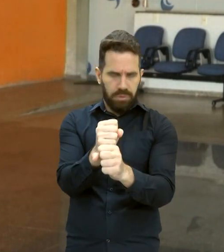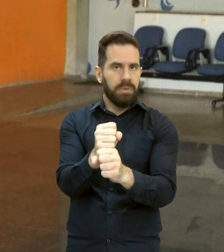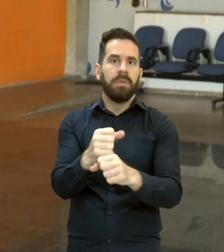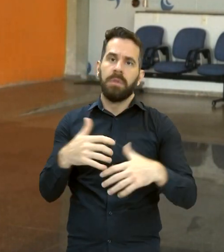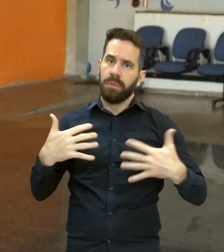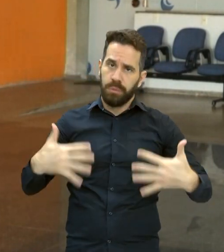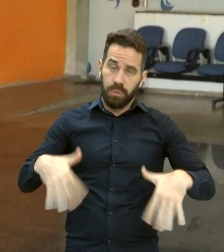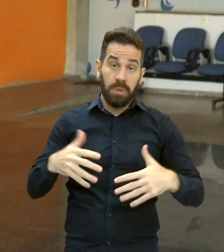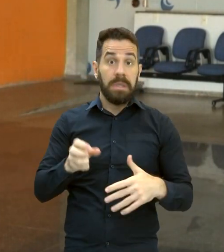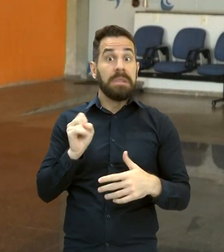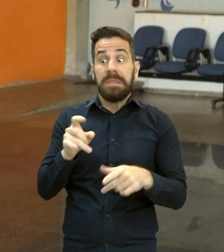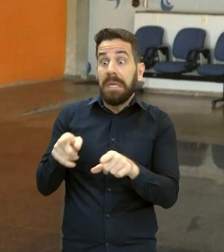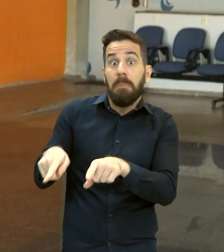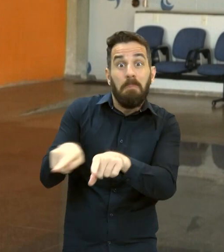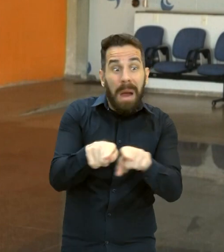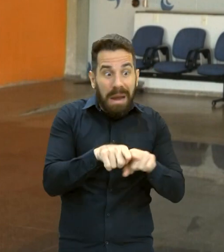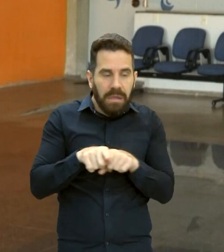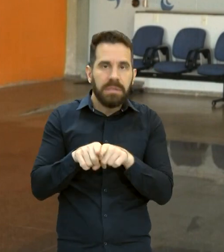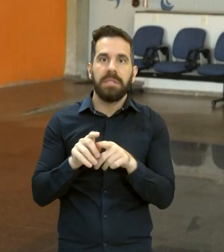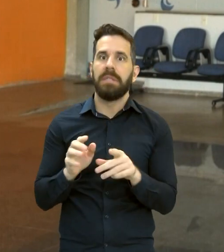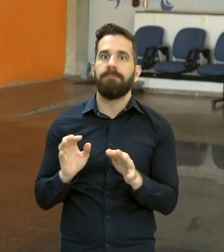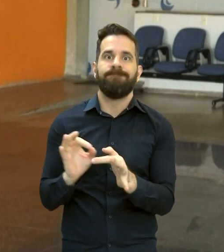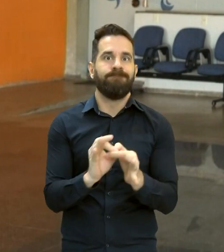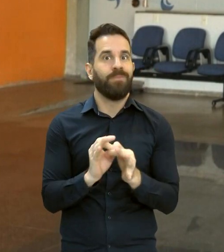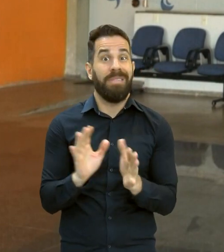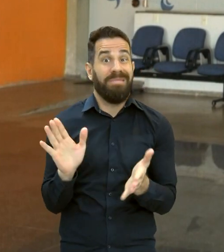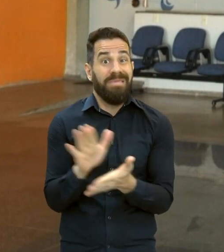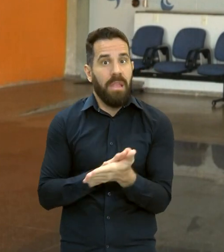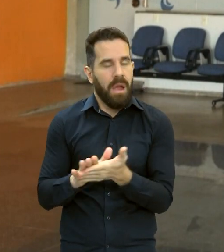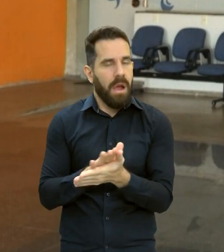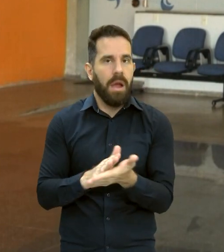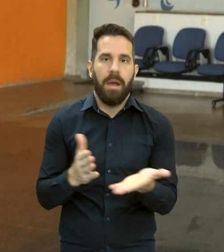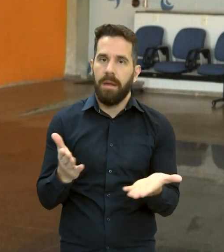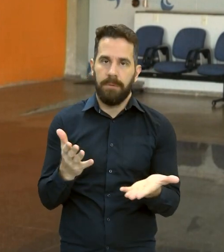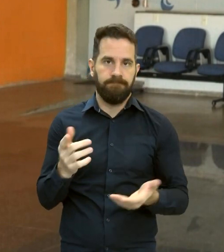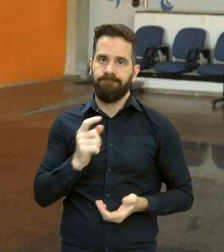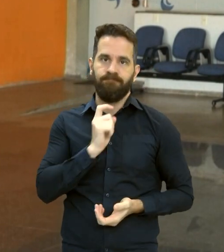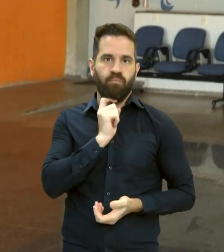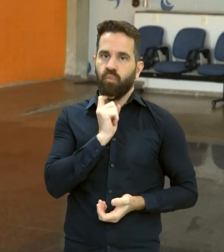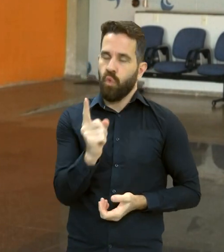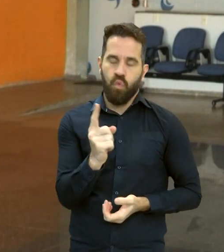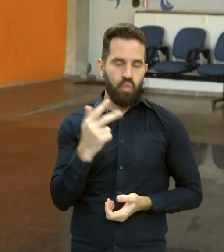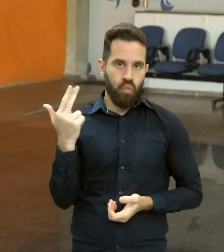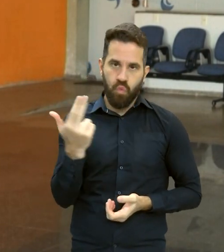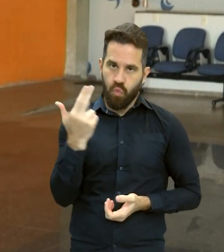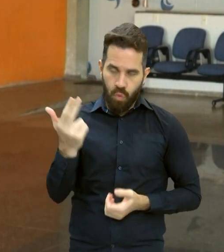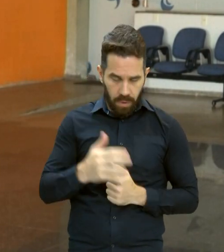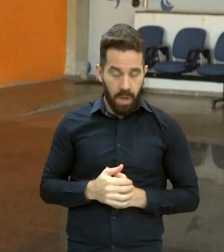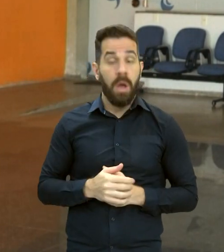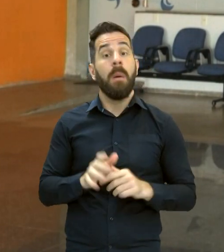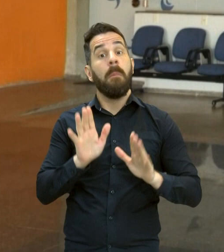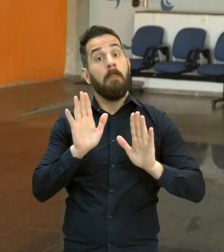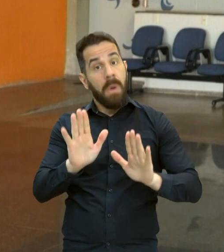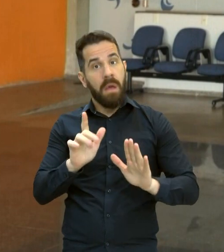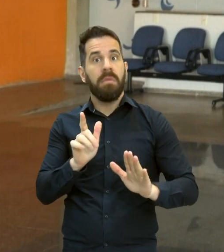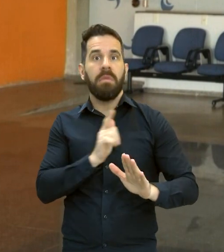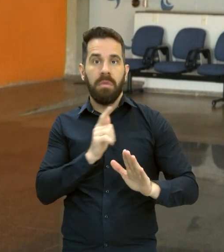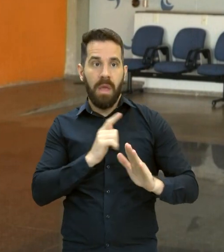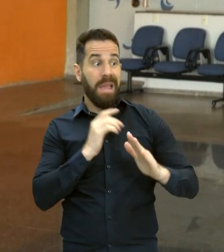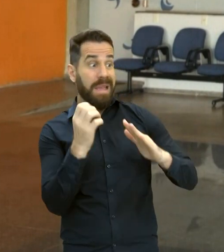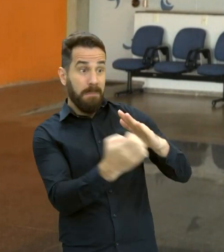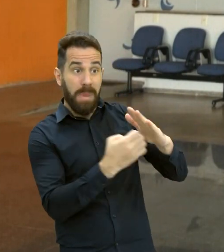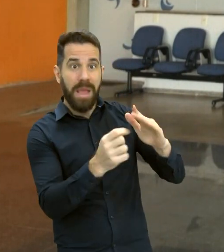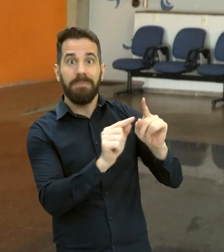parceria, ela está toda estruturada, em boa parte, na integração do serviço prestado por essas empresas,